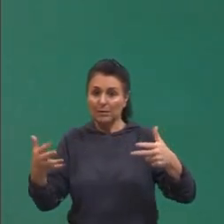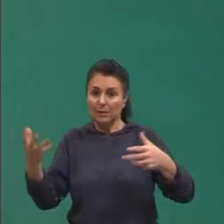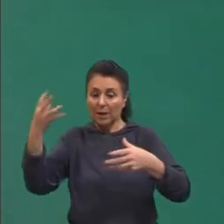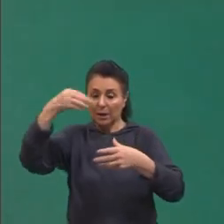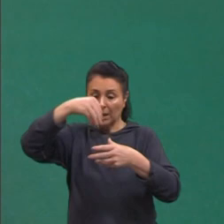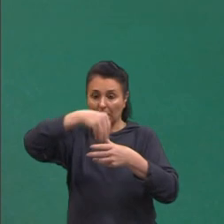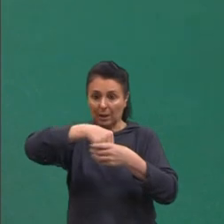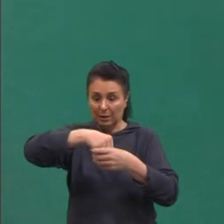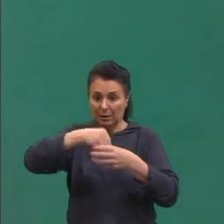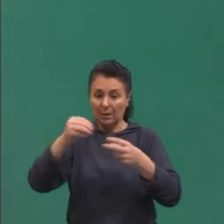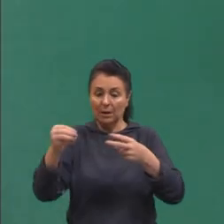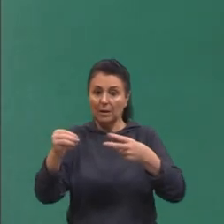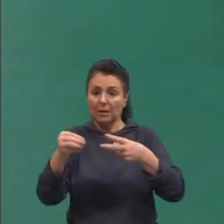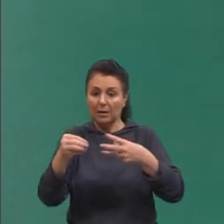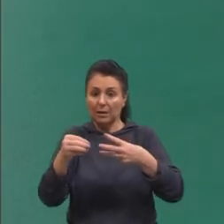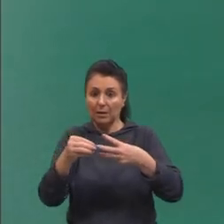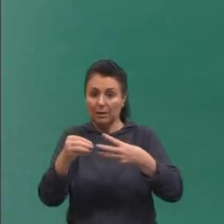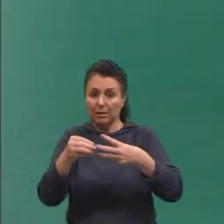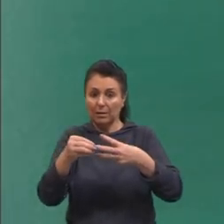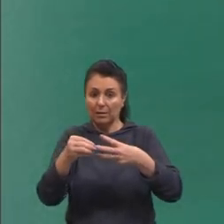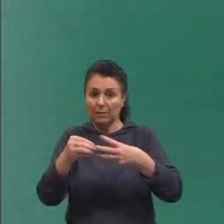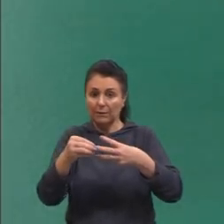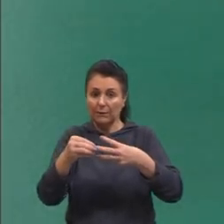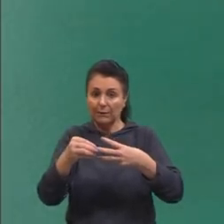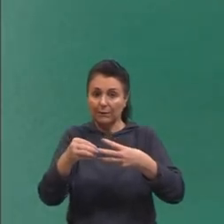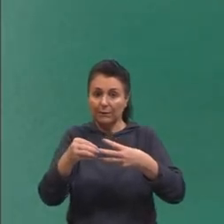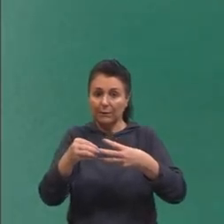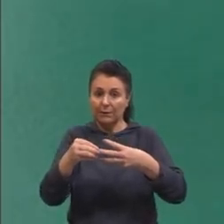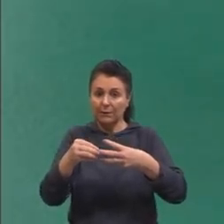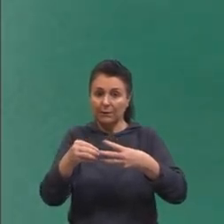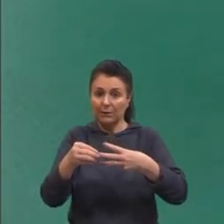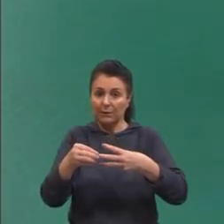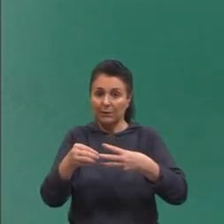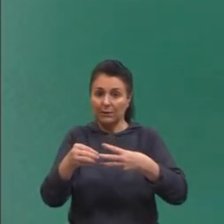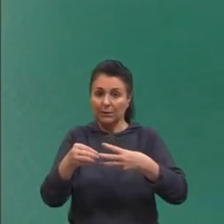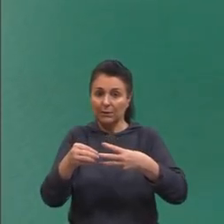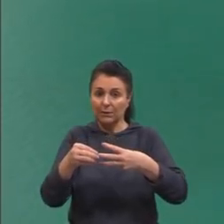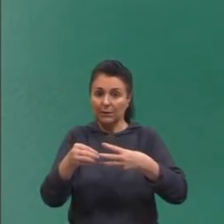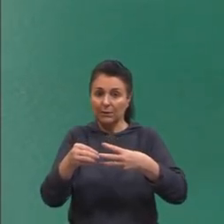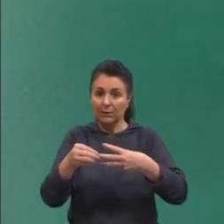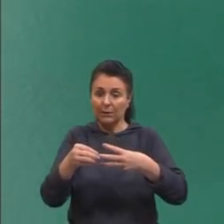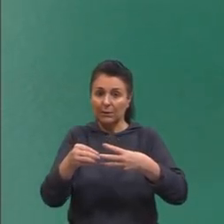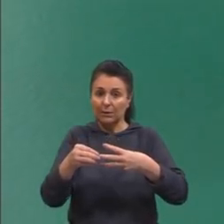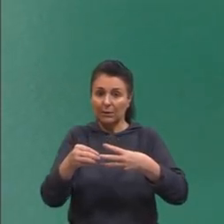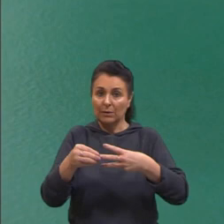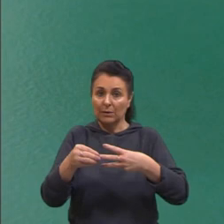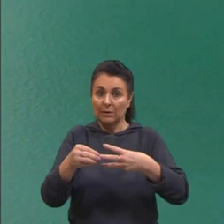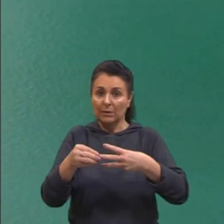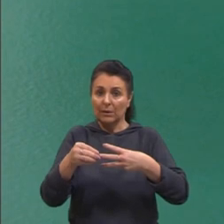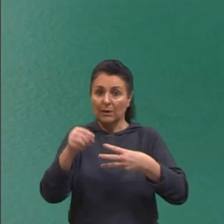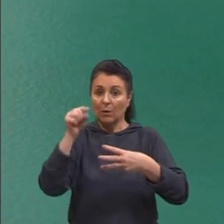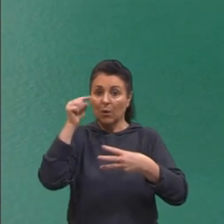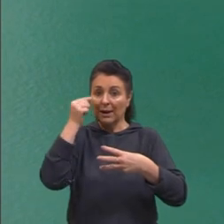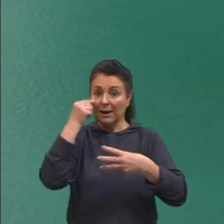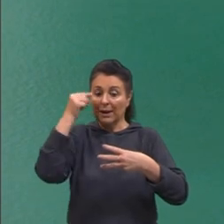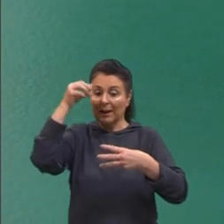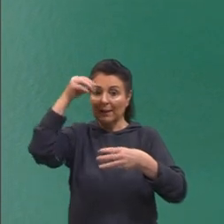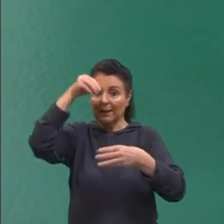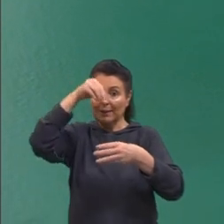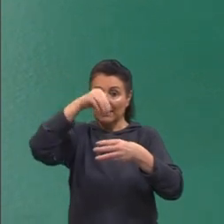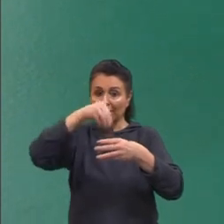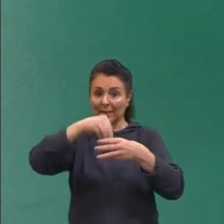célula e vai, está lá entrando, e ela vai estar formando lá dentro uma